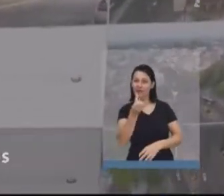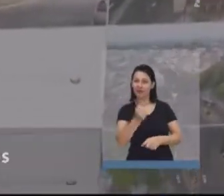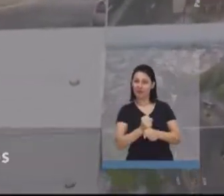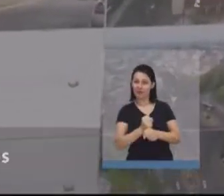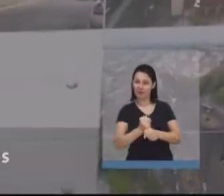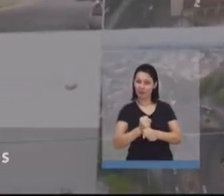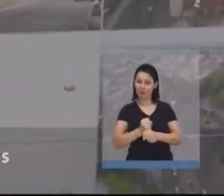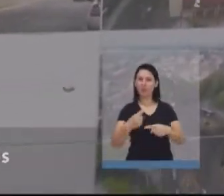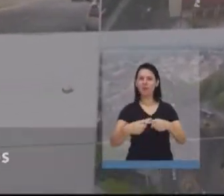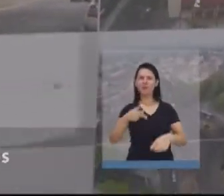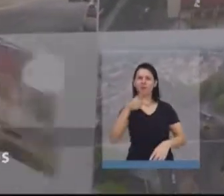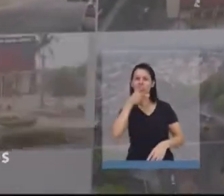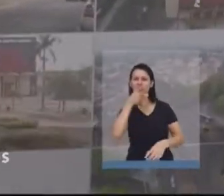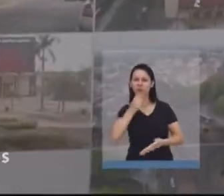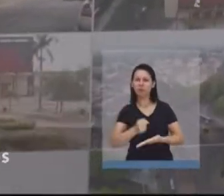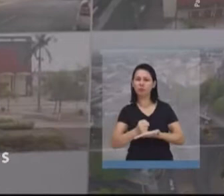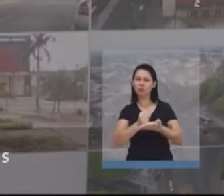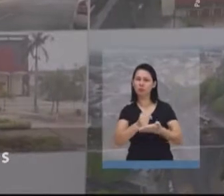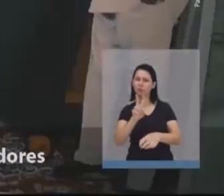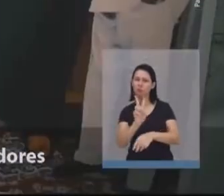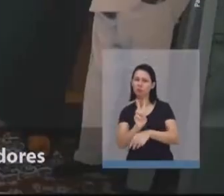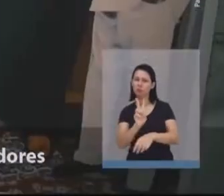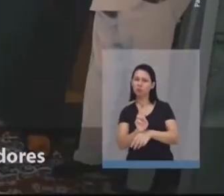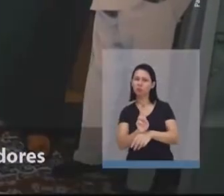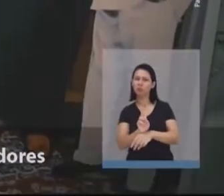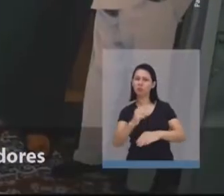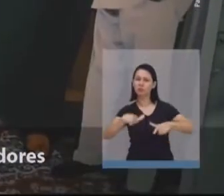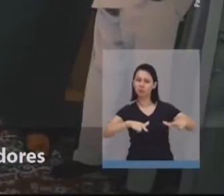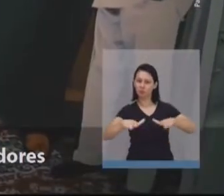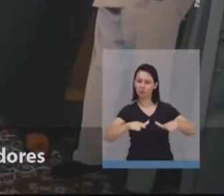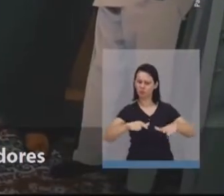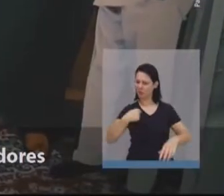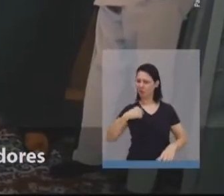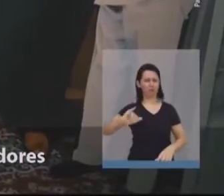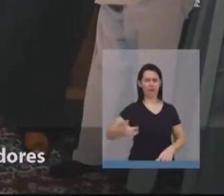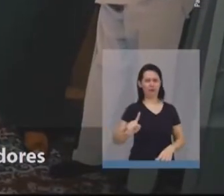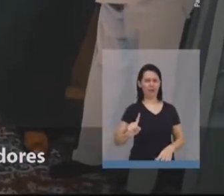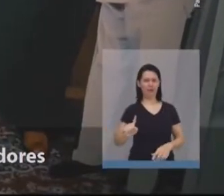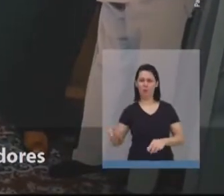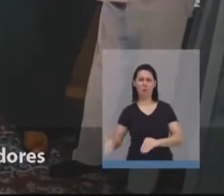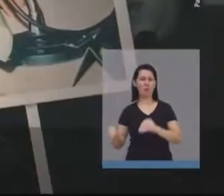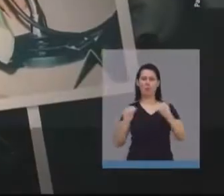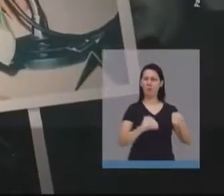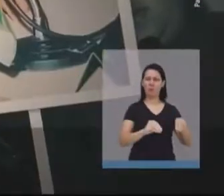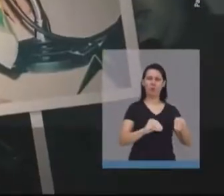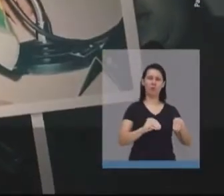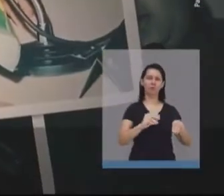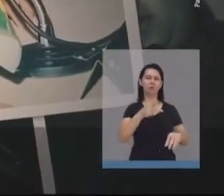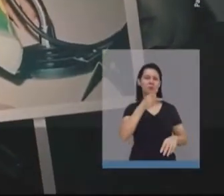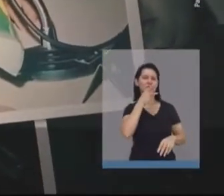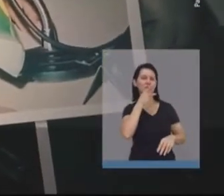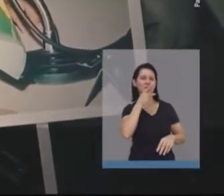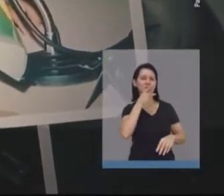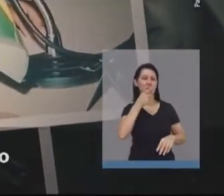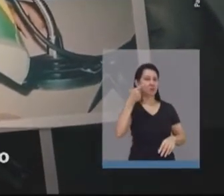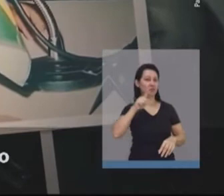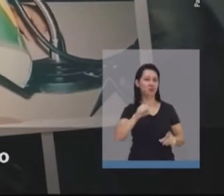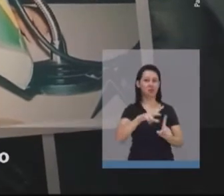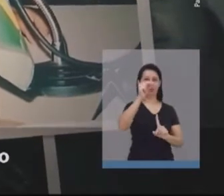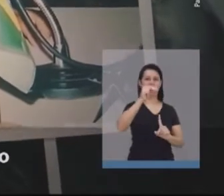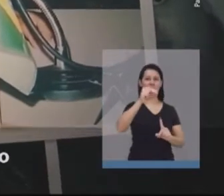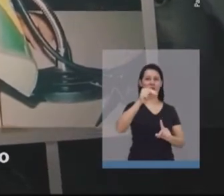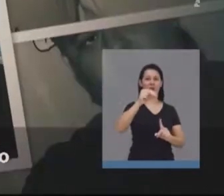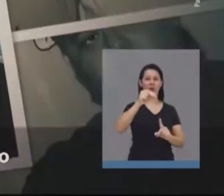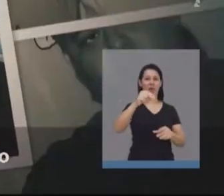Estou filiado no mesmo partido há 36 anos, porque é o partido que defende os trabalhadores. Eu não sou oportunista.